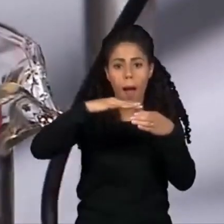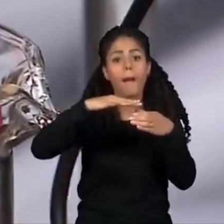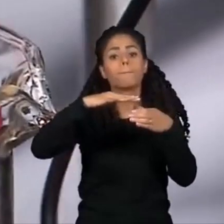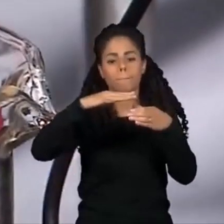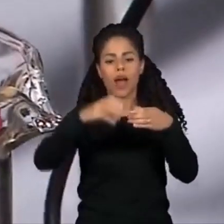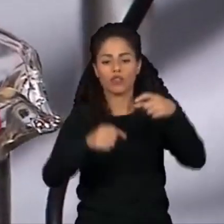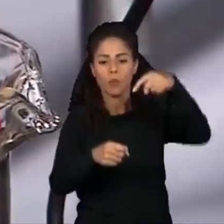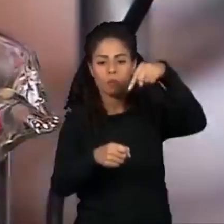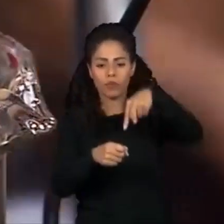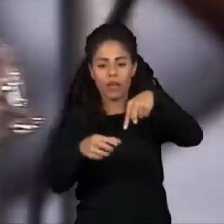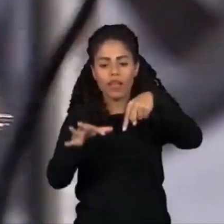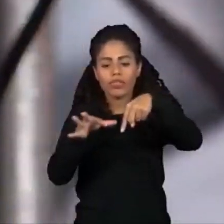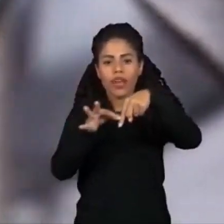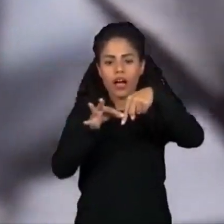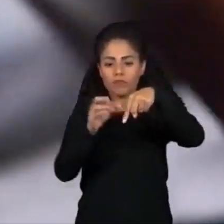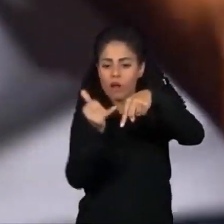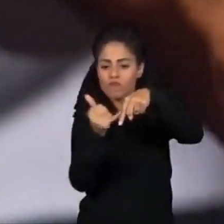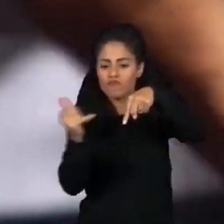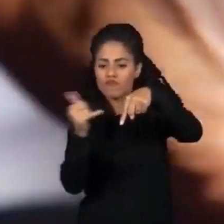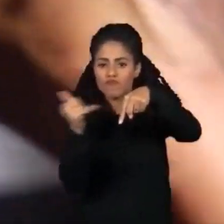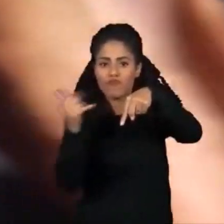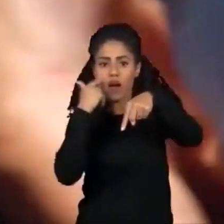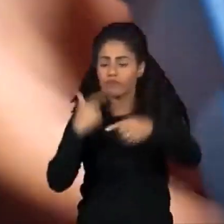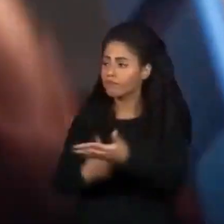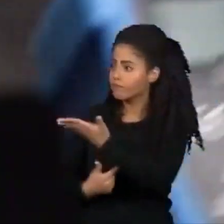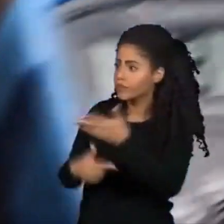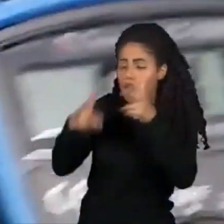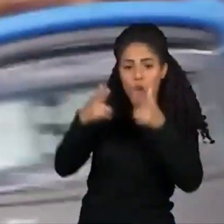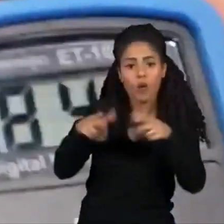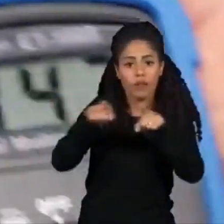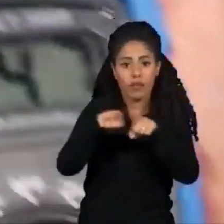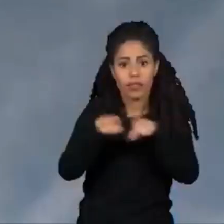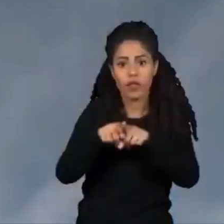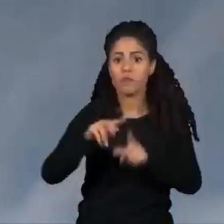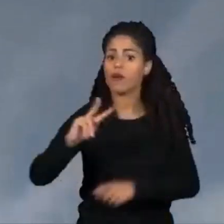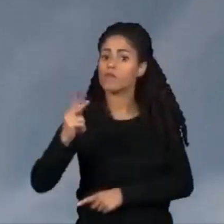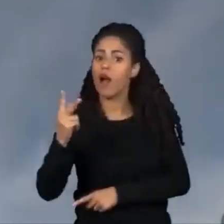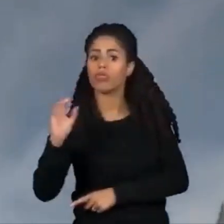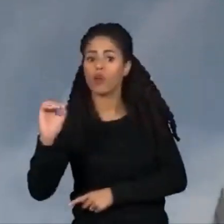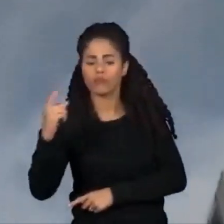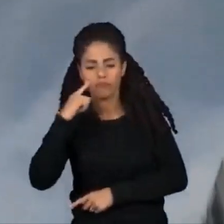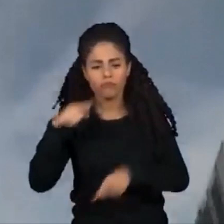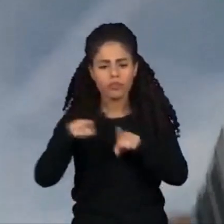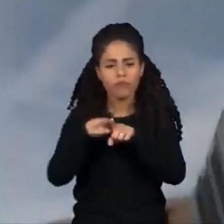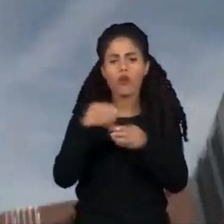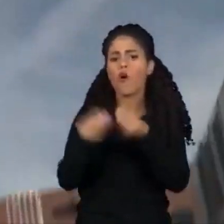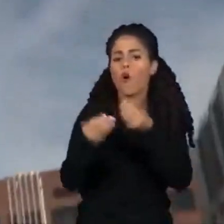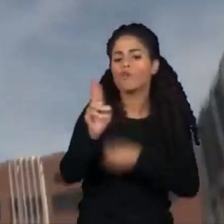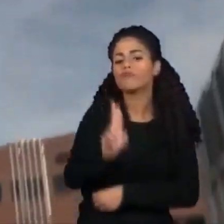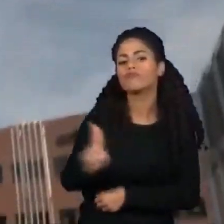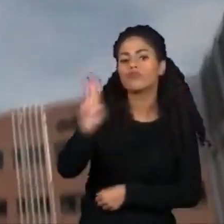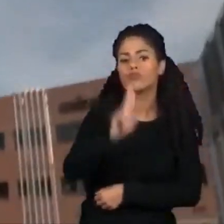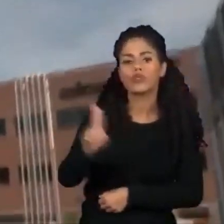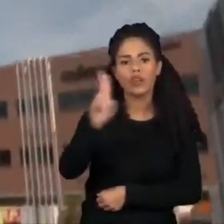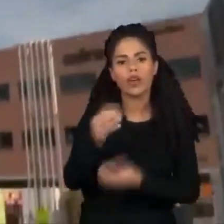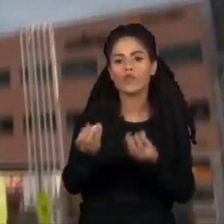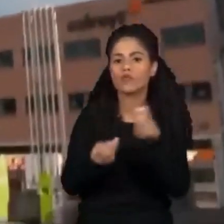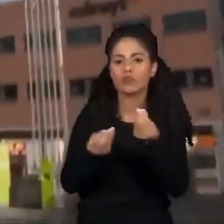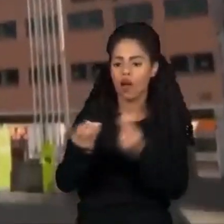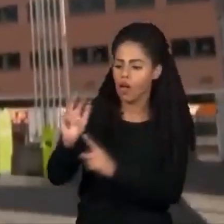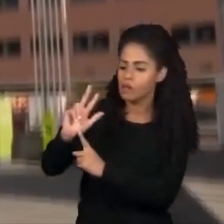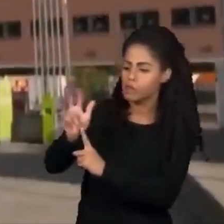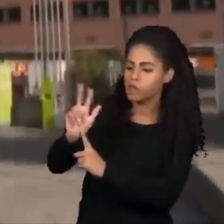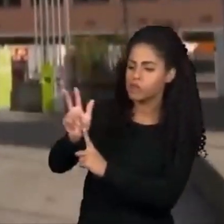água em dois átomos de hidrogênio e um átomo de oxigênio. Quando a energia usada é de uma fonte limpa, o